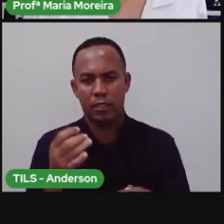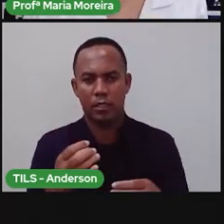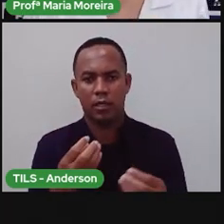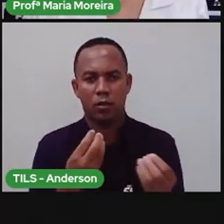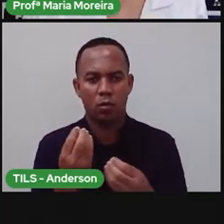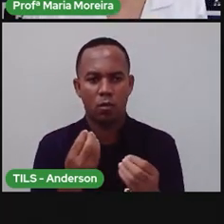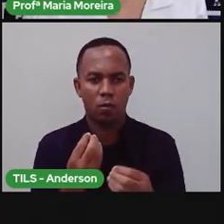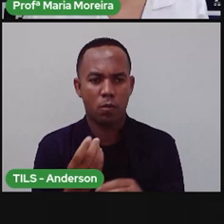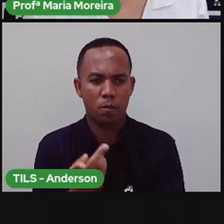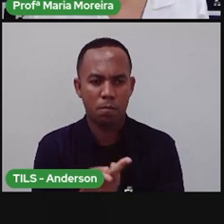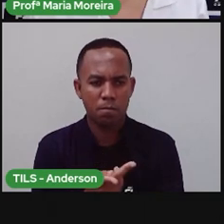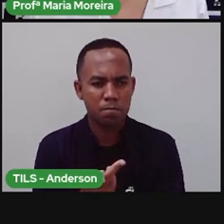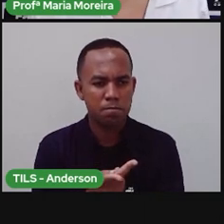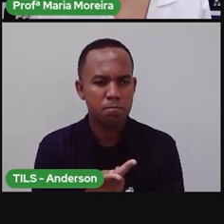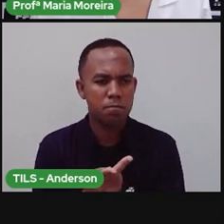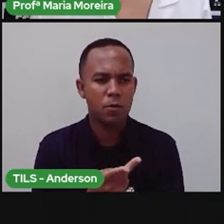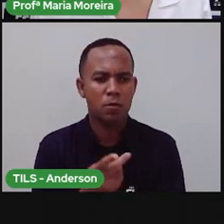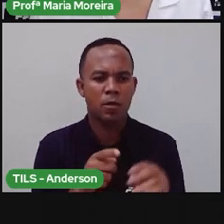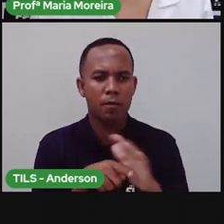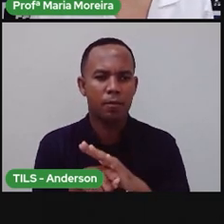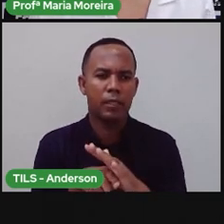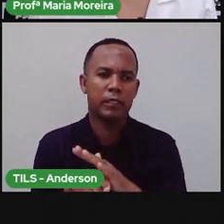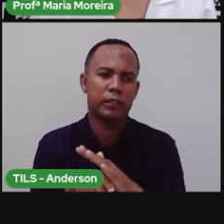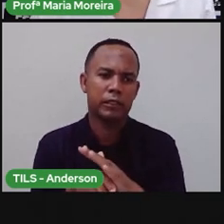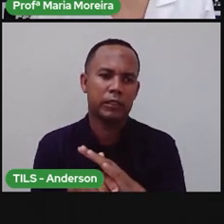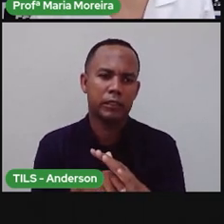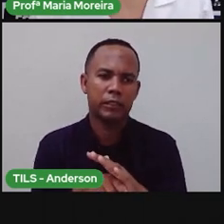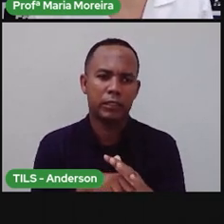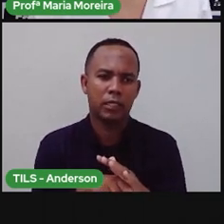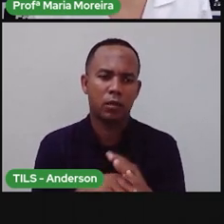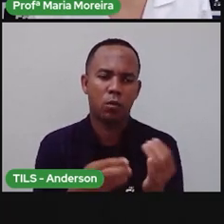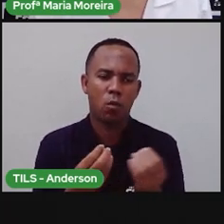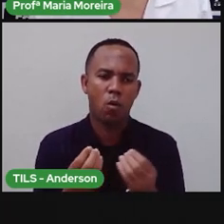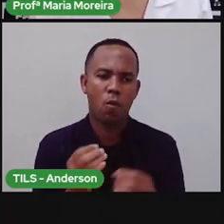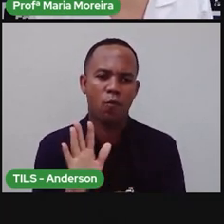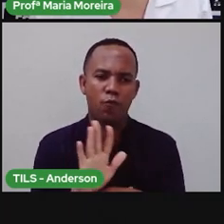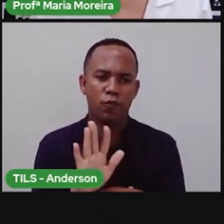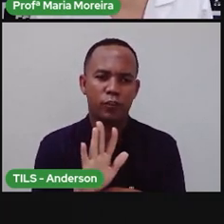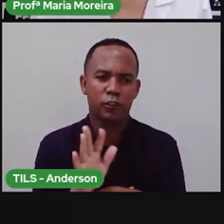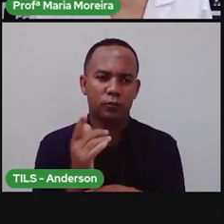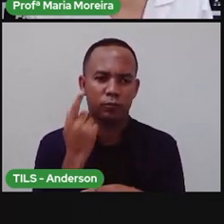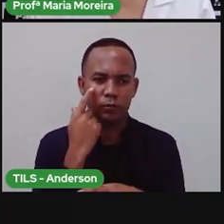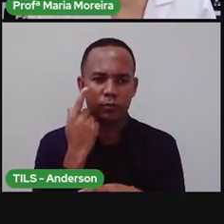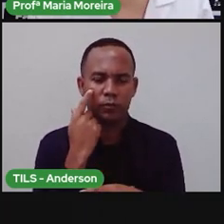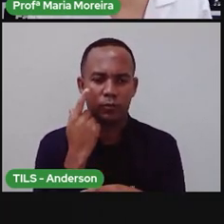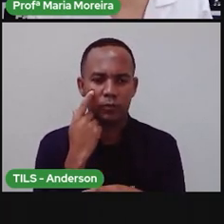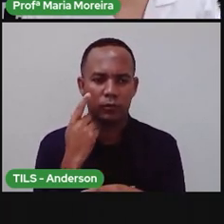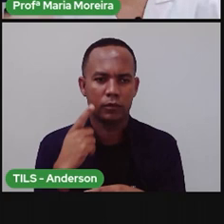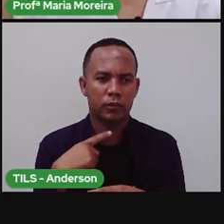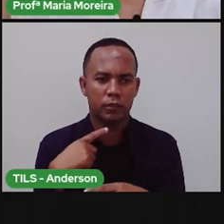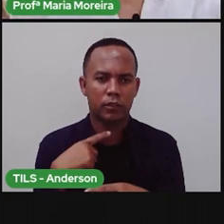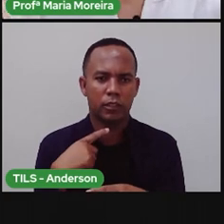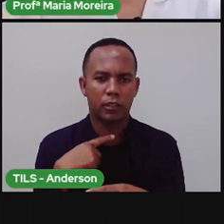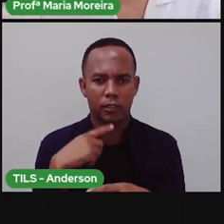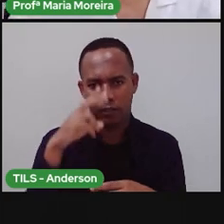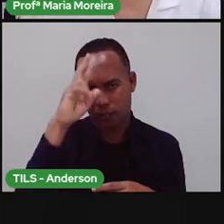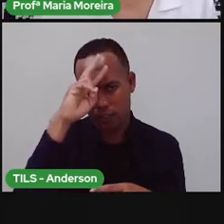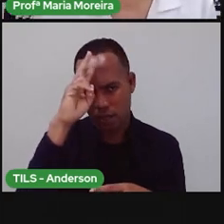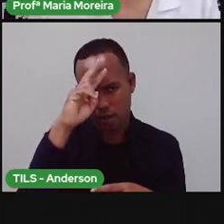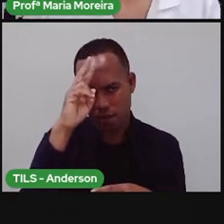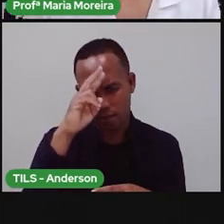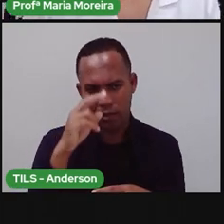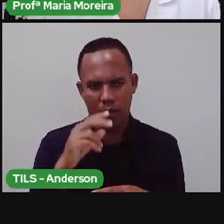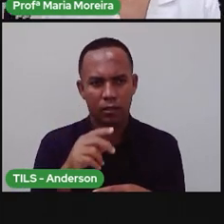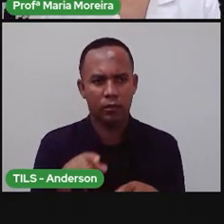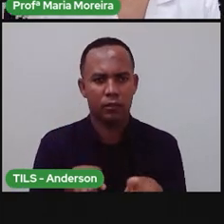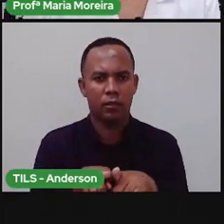Busca na playlist lá do segundo ano aqui no Jornal da CEDU. E dá uma olhadinha no vídeo que ela passa, o pessoal do segundo ano. E tira as dúvidas. Relembra aí os conteúdos,